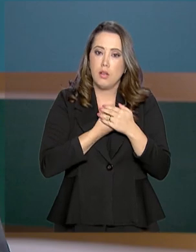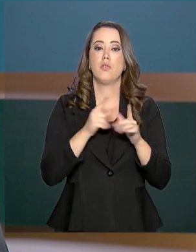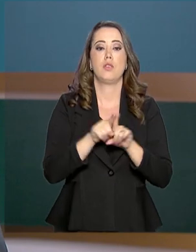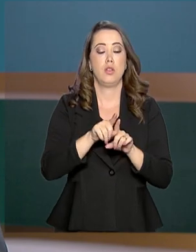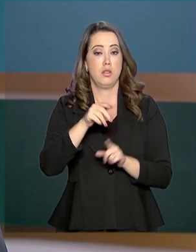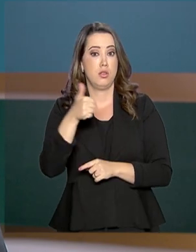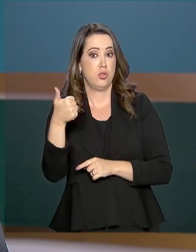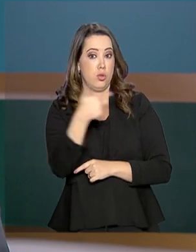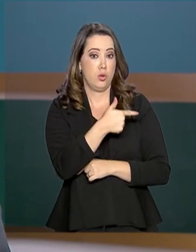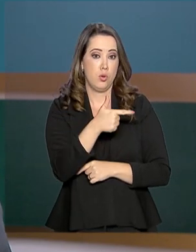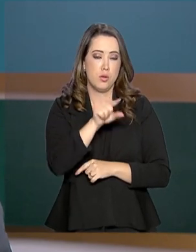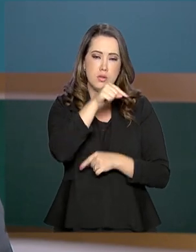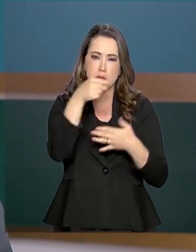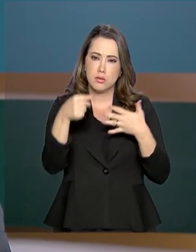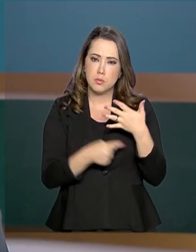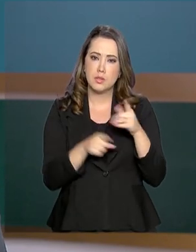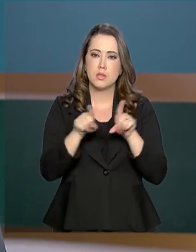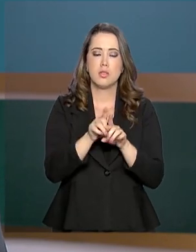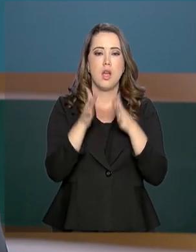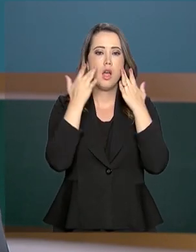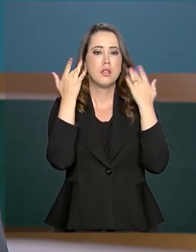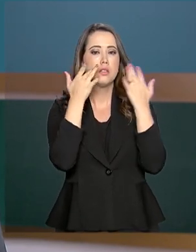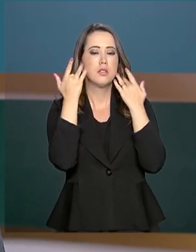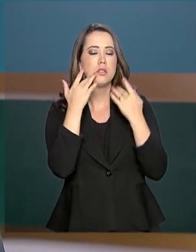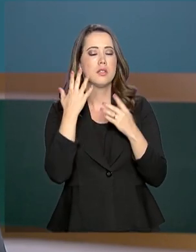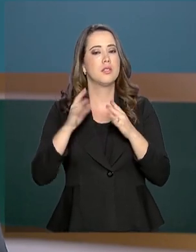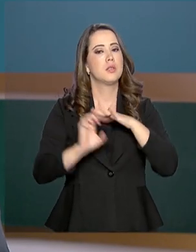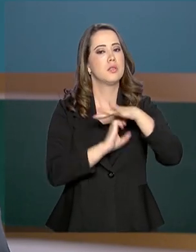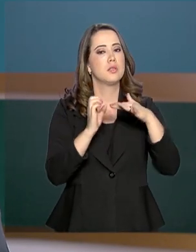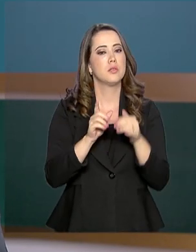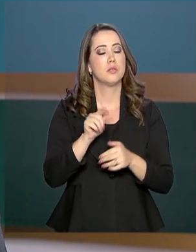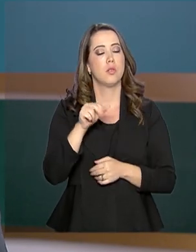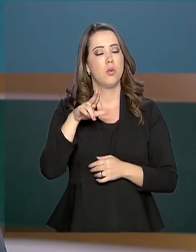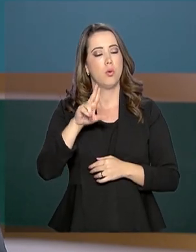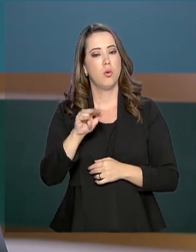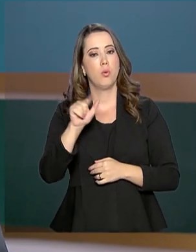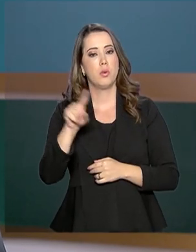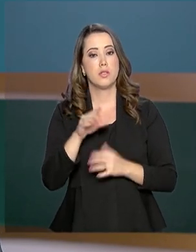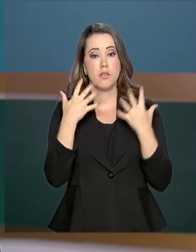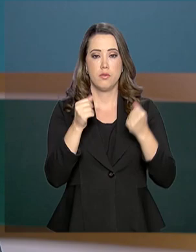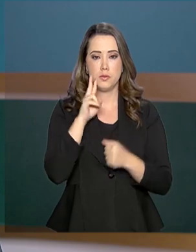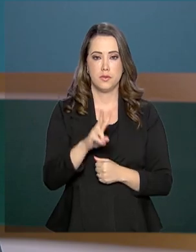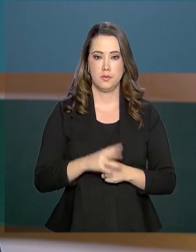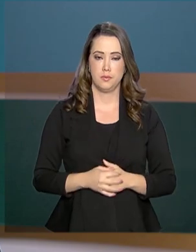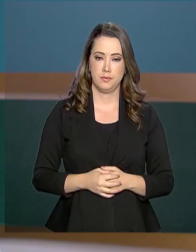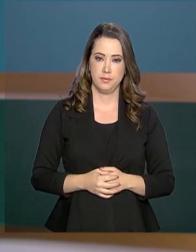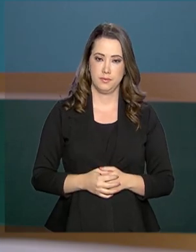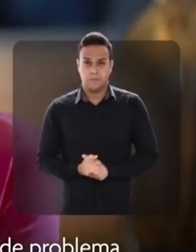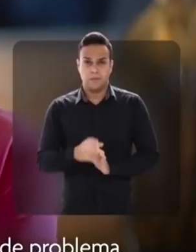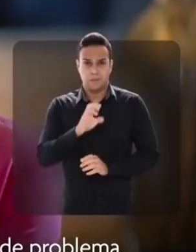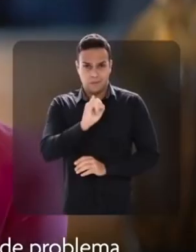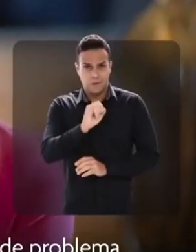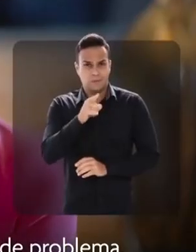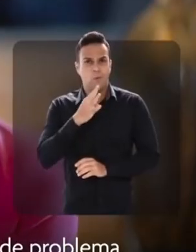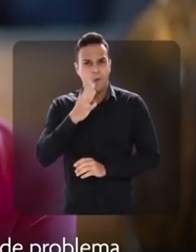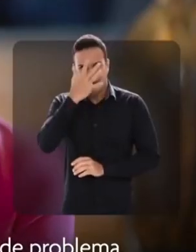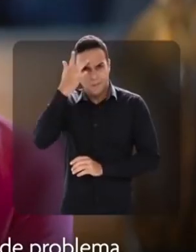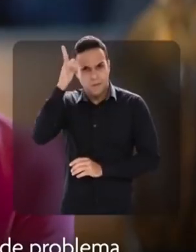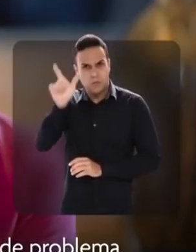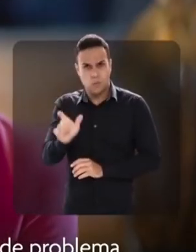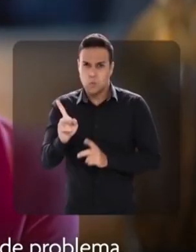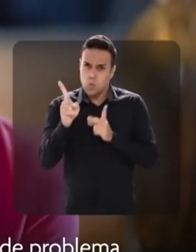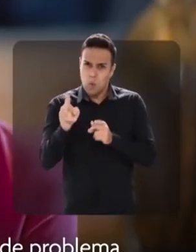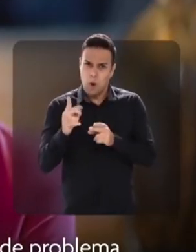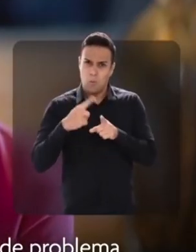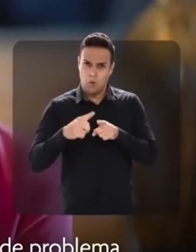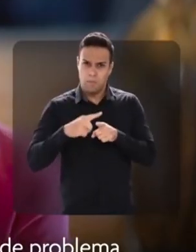dia 12. Entre os parceiros está a atriz e empresária Luísa Brunet. Vamos ver um trecho. Se você conhece alguém que está